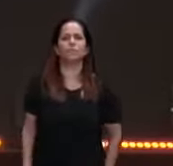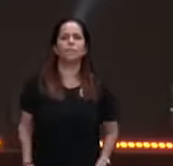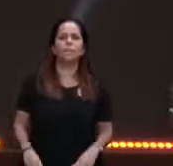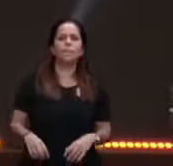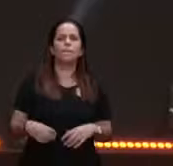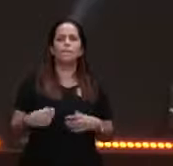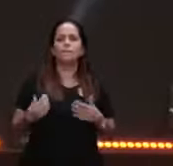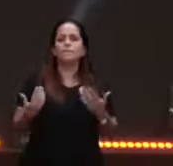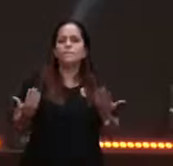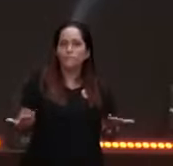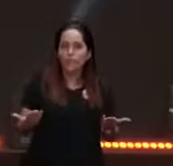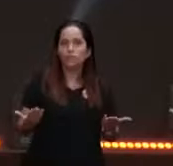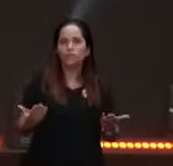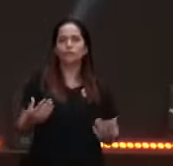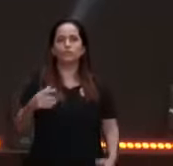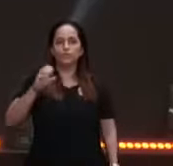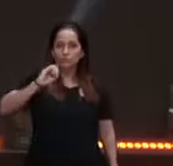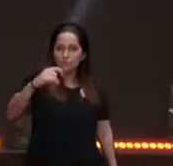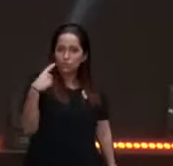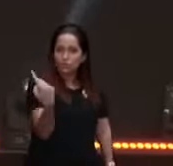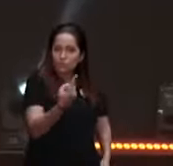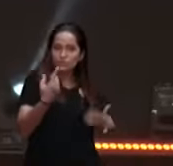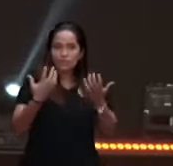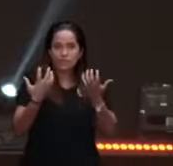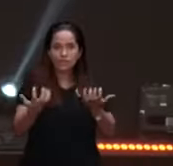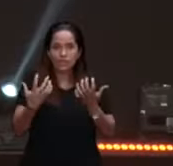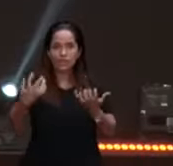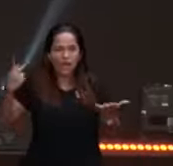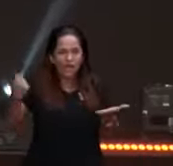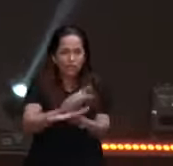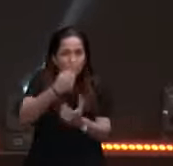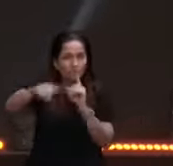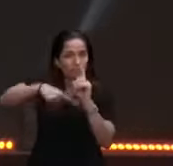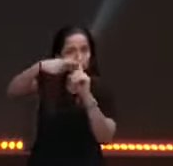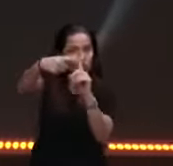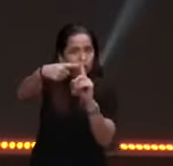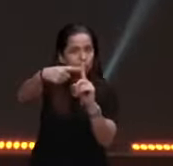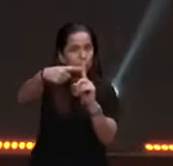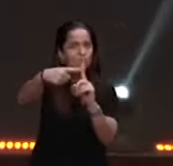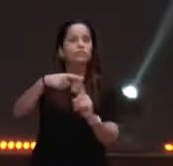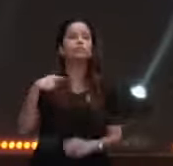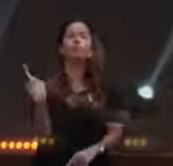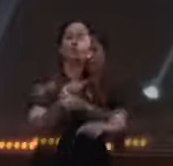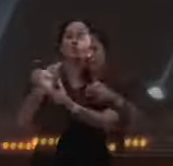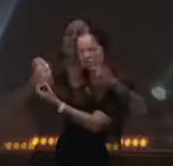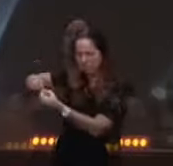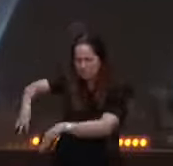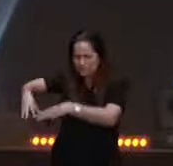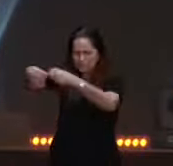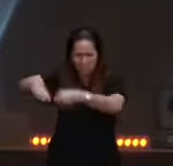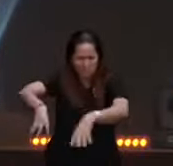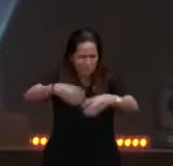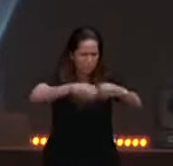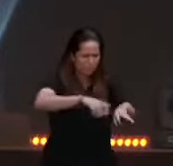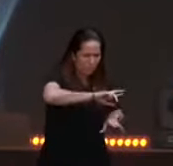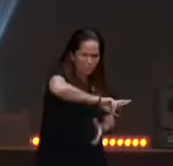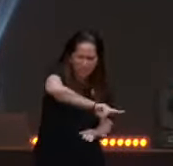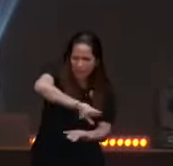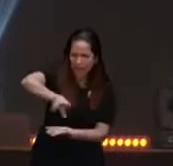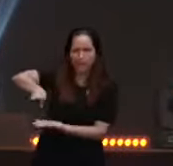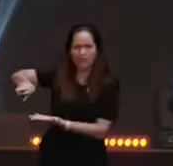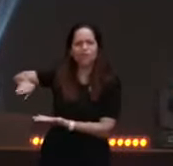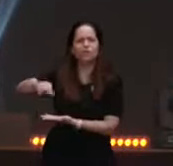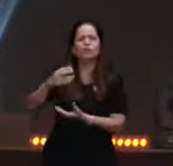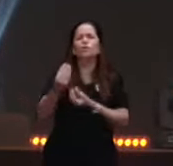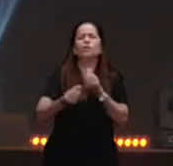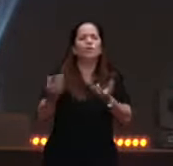espera que aconteça, que a gente precisa que aconteça, elas dependem da nossa tomada de posição, no versículo 38,